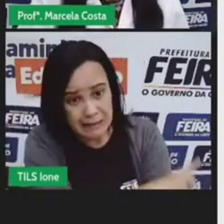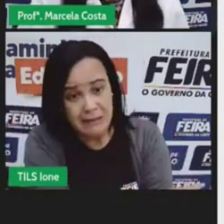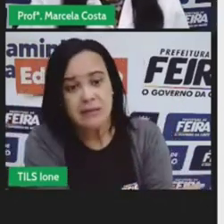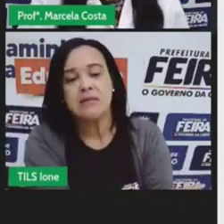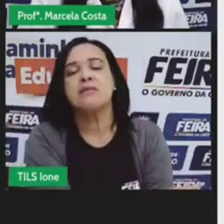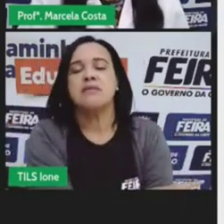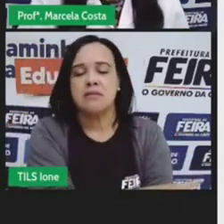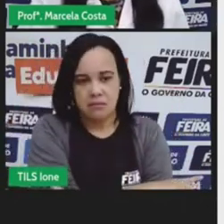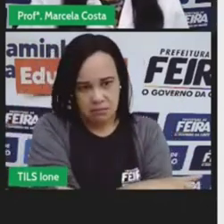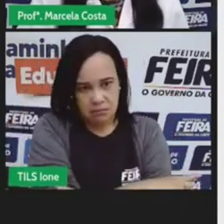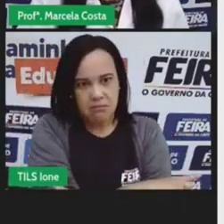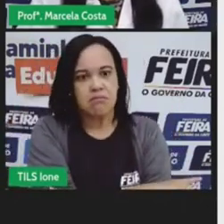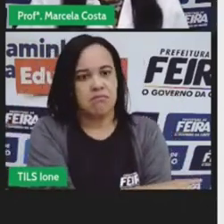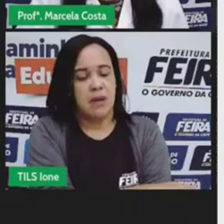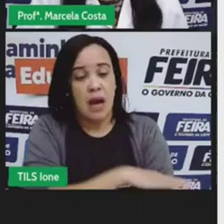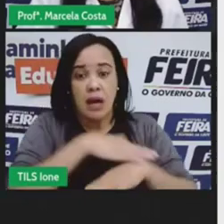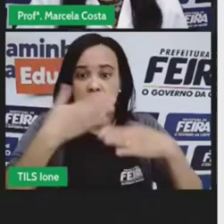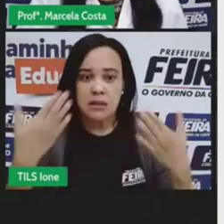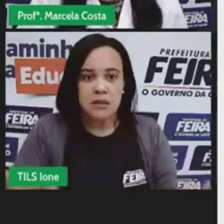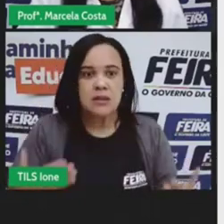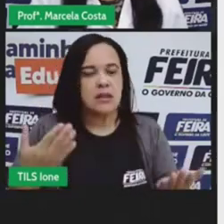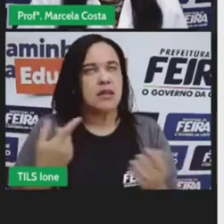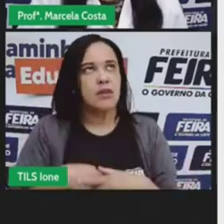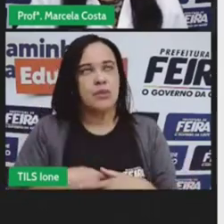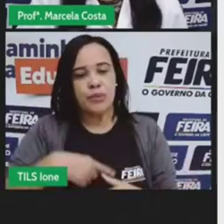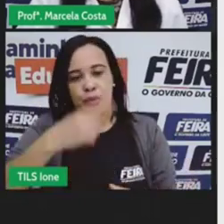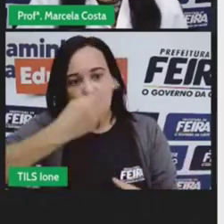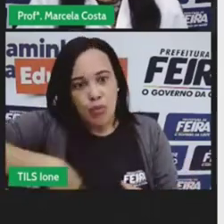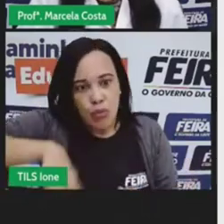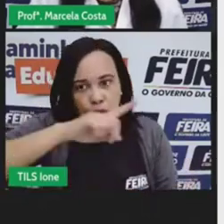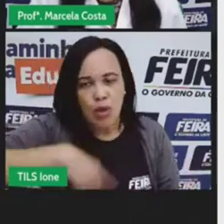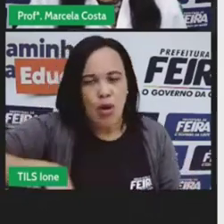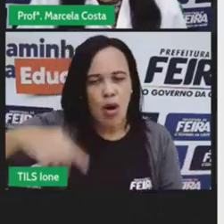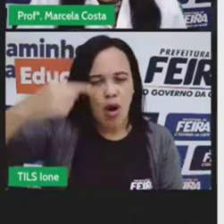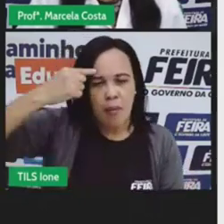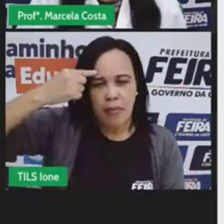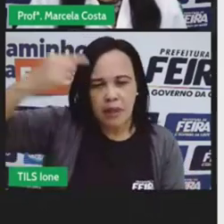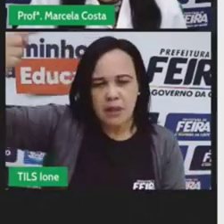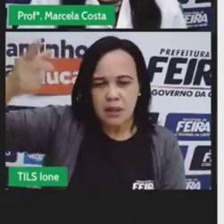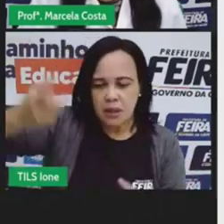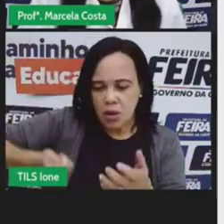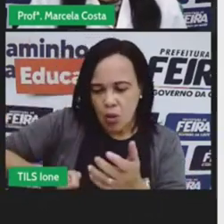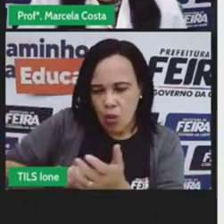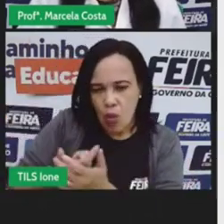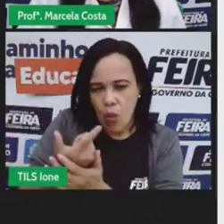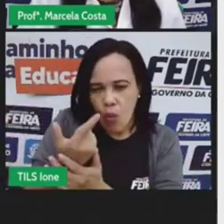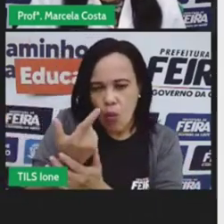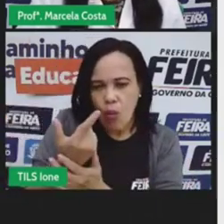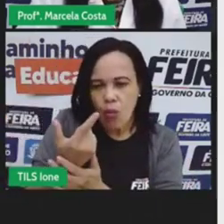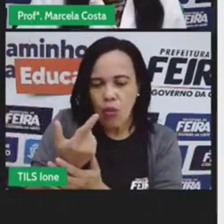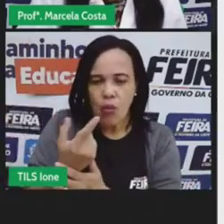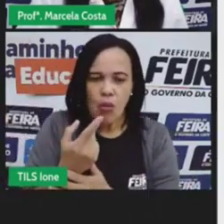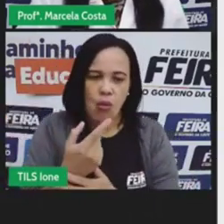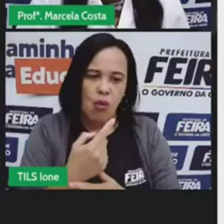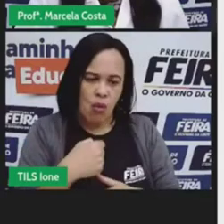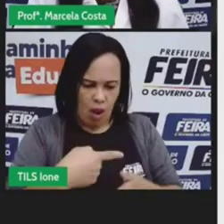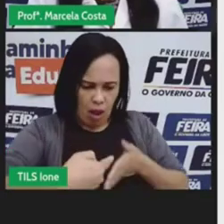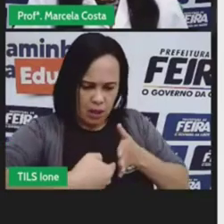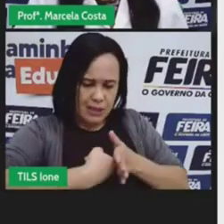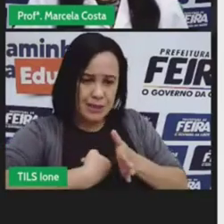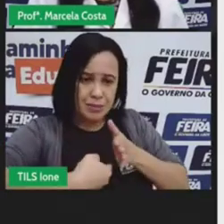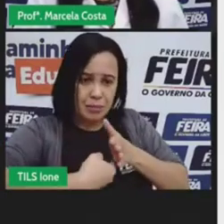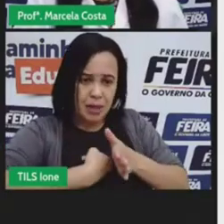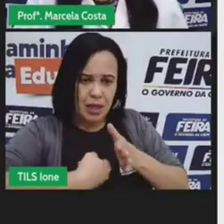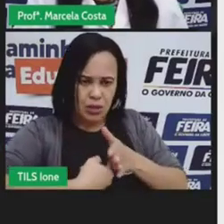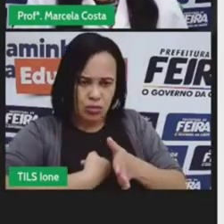Então, quando a gente for pensar em comprar alguma coisa, a gente tem que se perguntar, eu